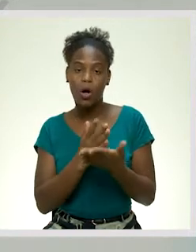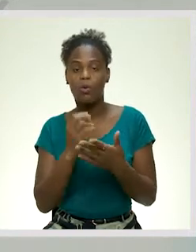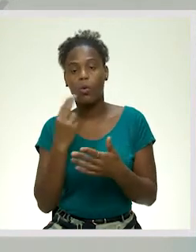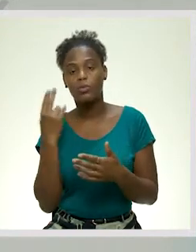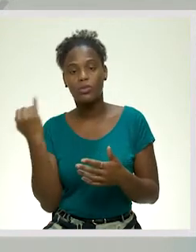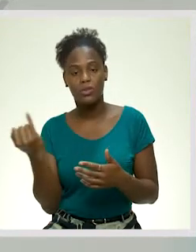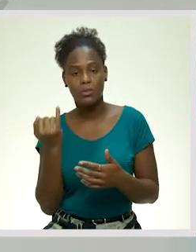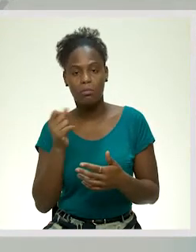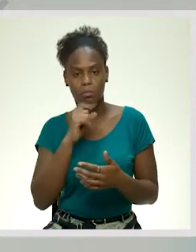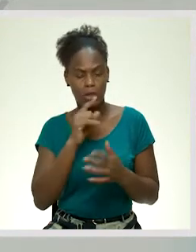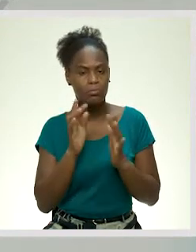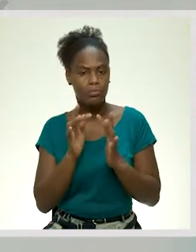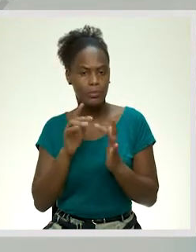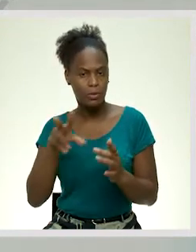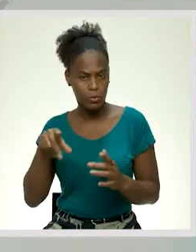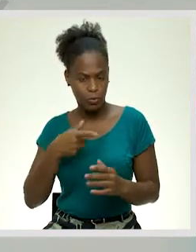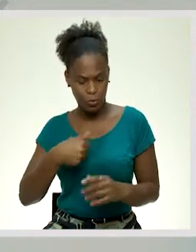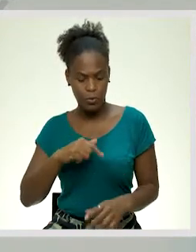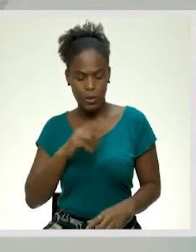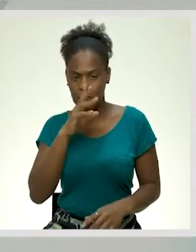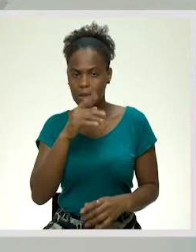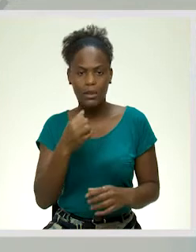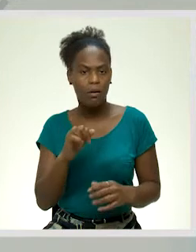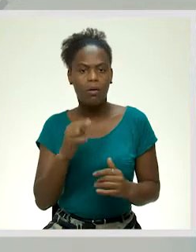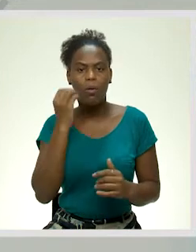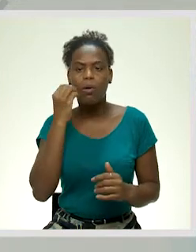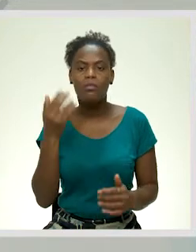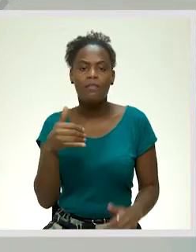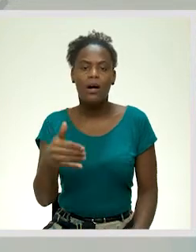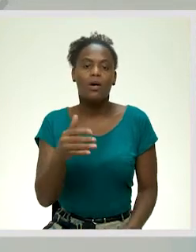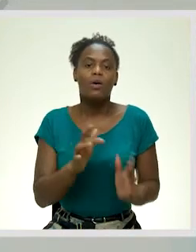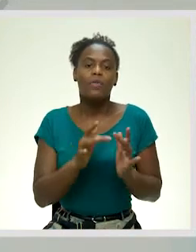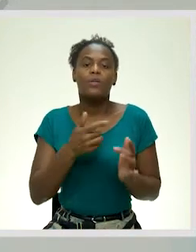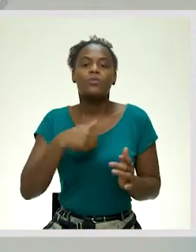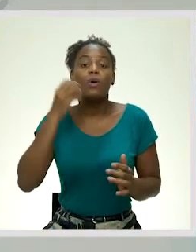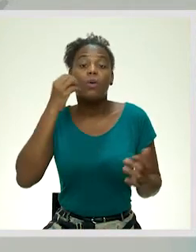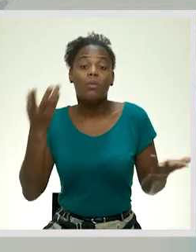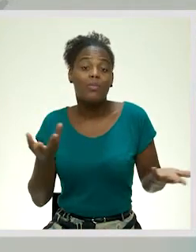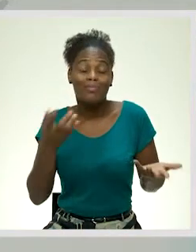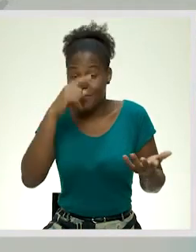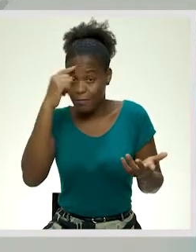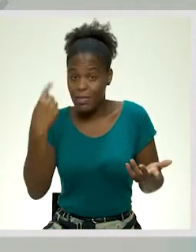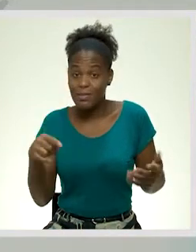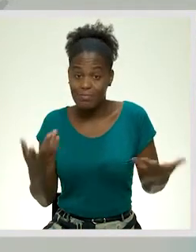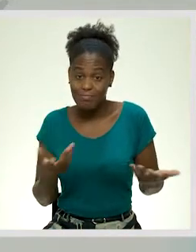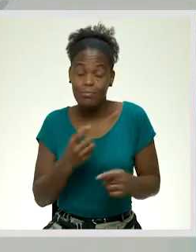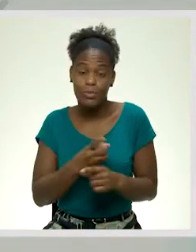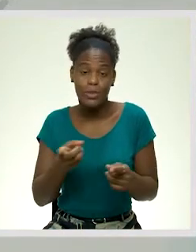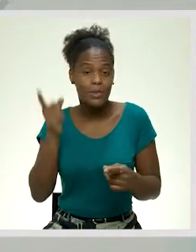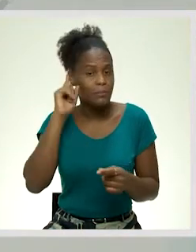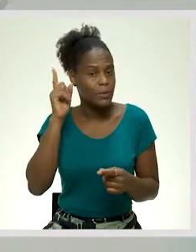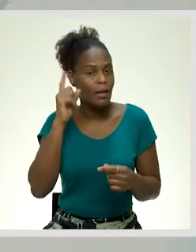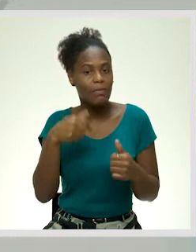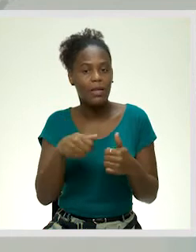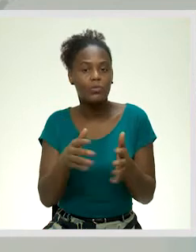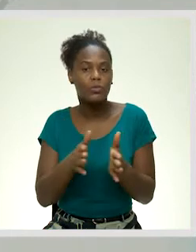organização ou a instituição nos possa contactar. Se não, como é que vão nos contactar? Vai ser difícil, não é? Por isso é importante